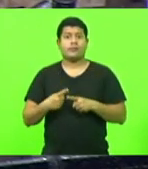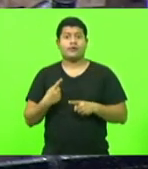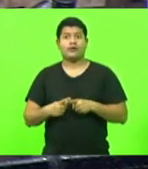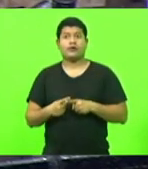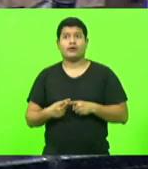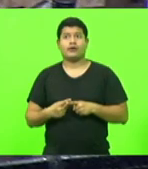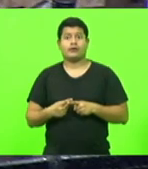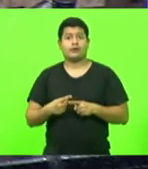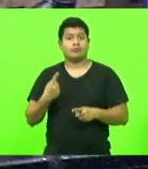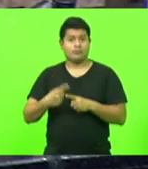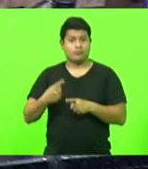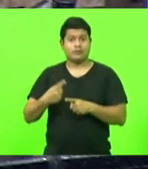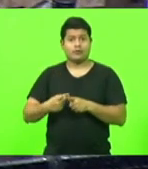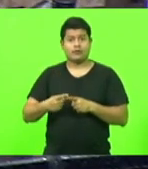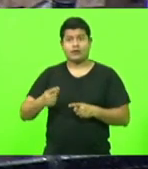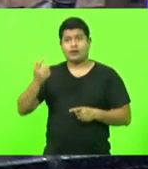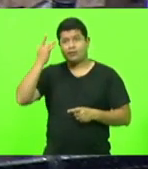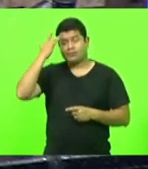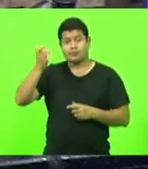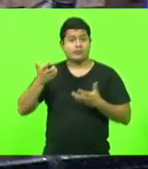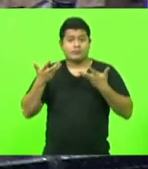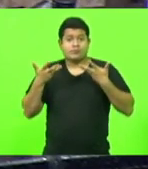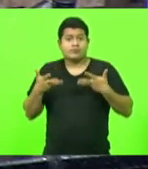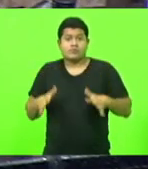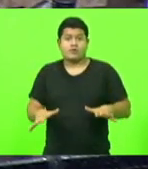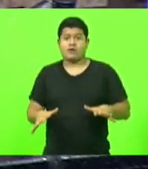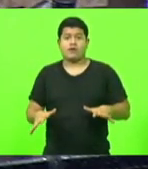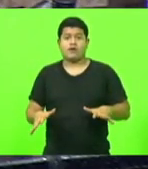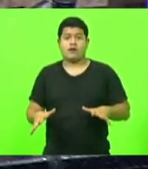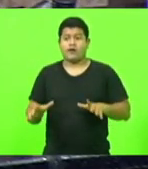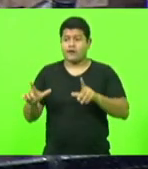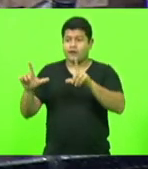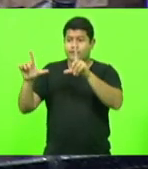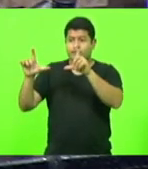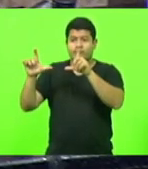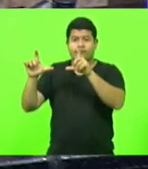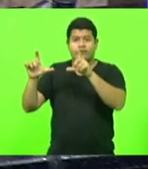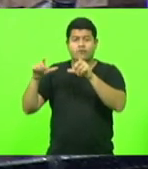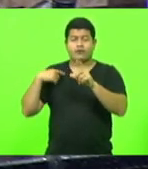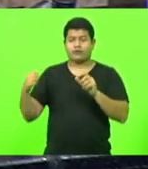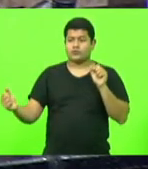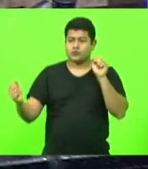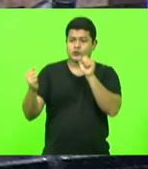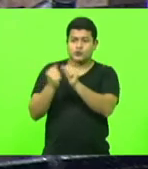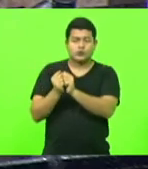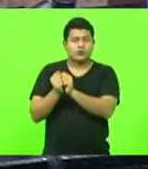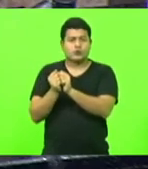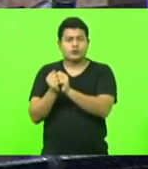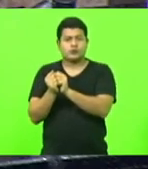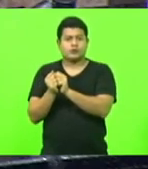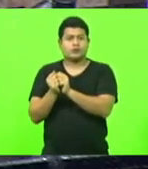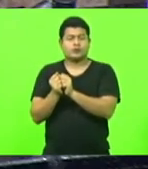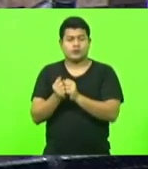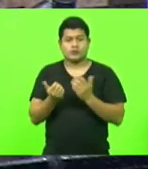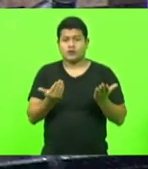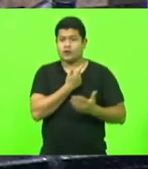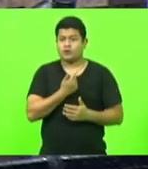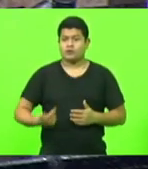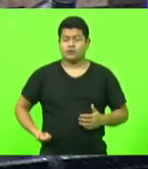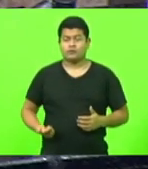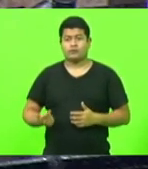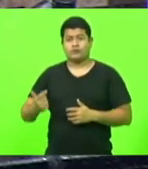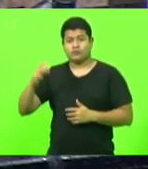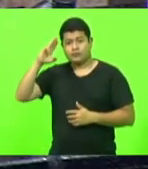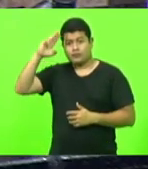Porque amanhã não querem perder a fotinho de papagaio de pirata nas entregas do governador.